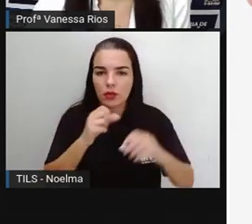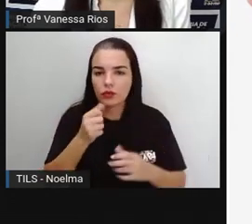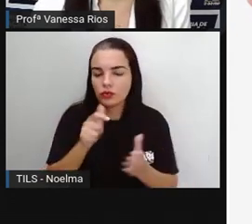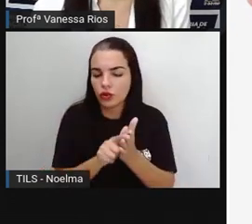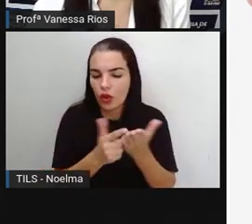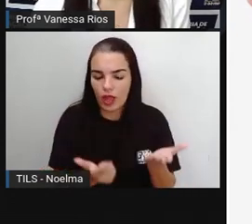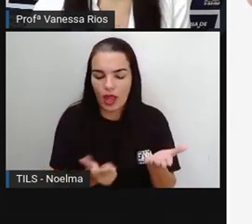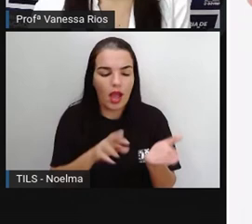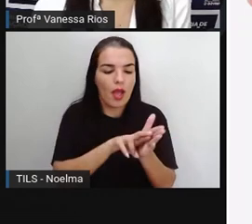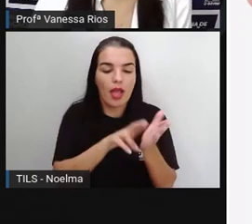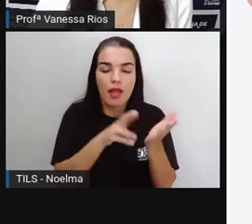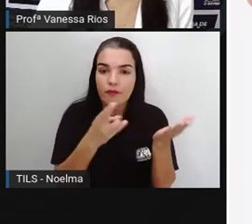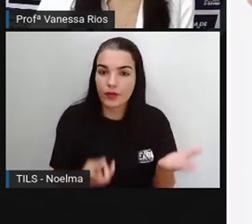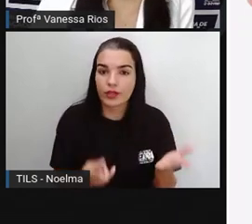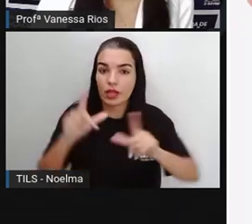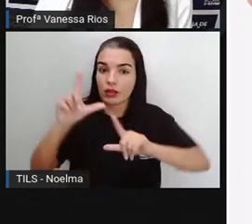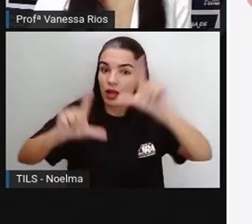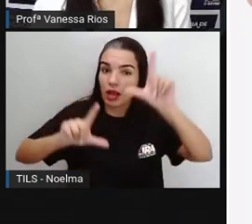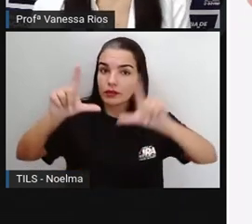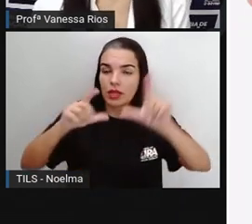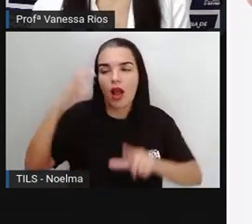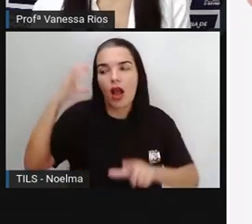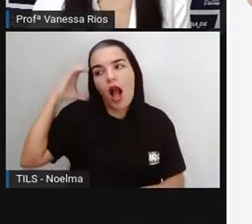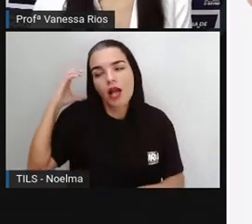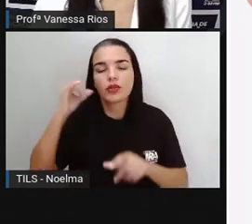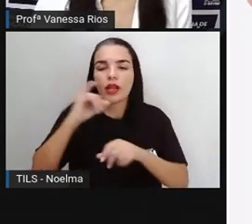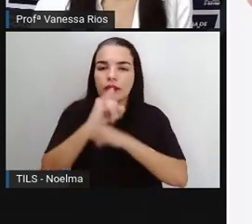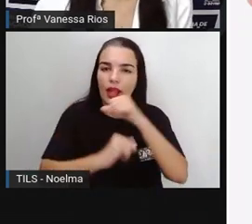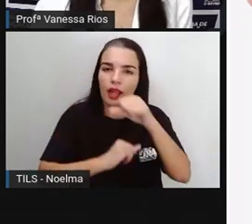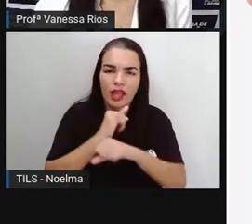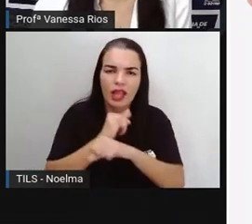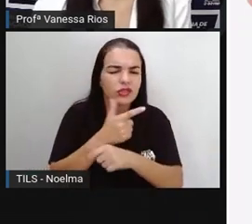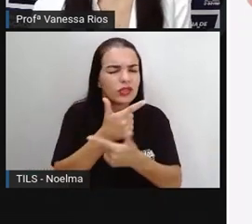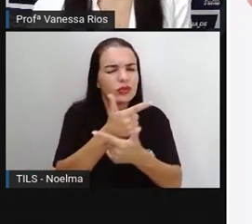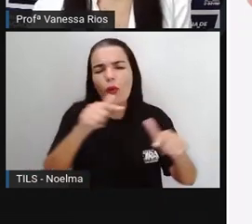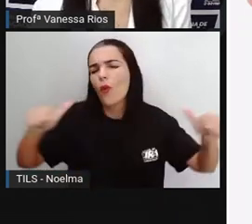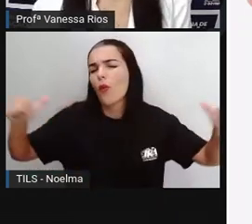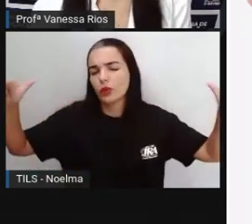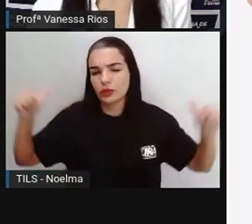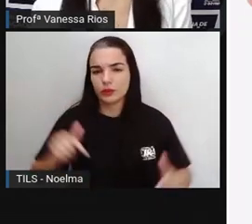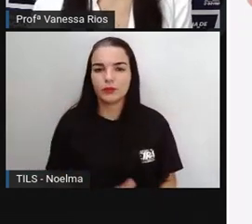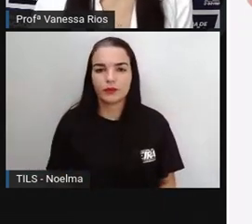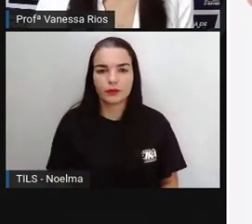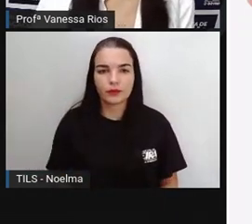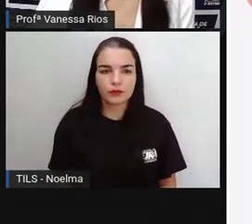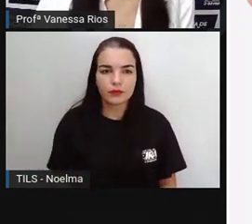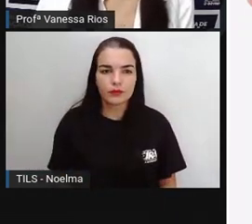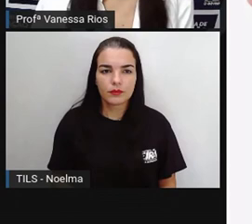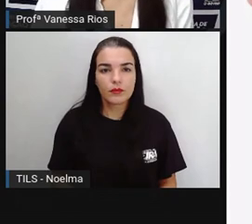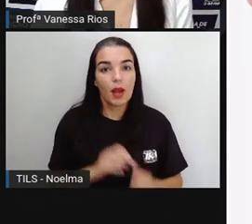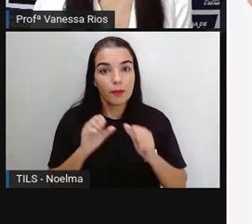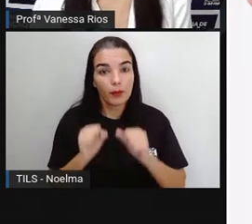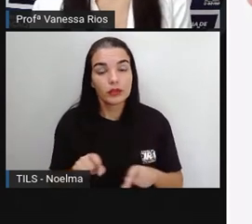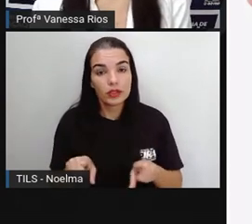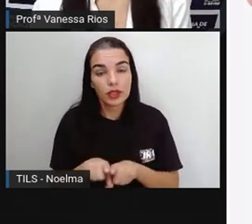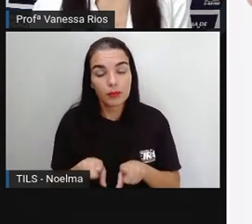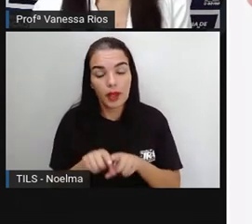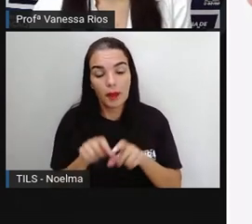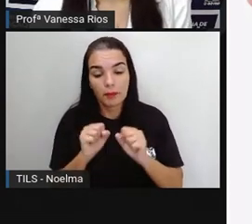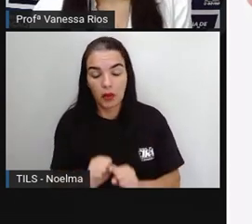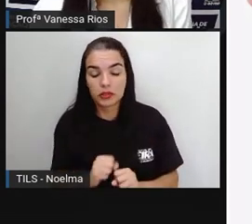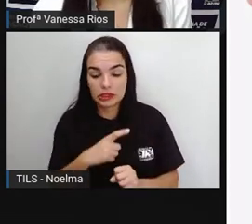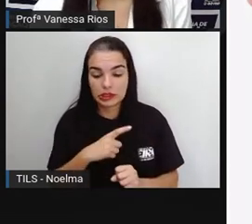jornais, revistas, televisão, rádio, internet, etc. E aí podem aparecer de forma